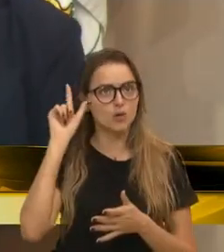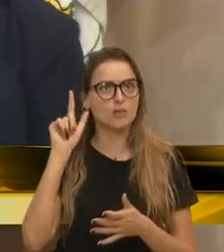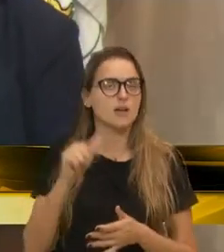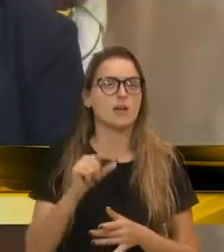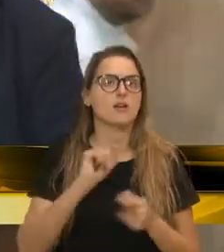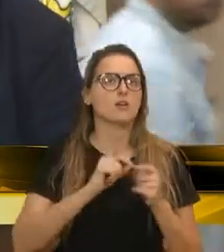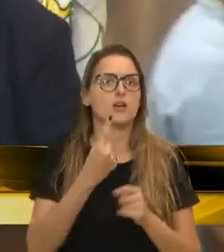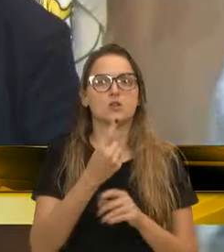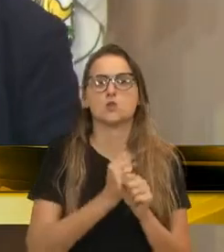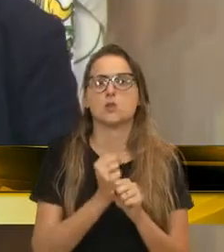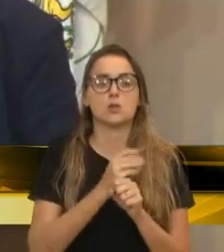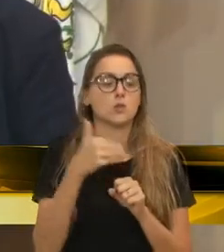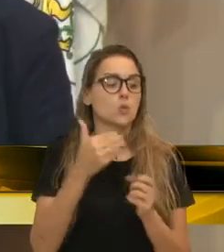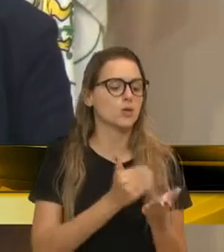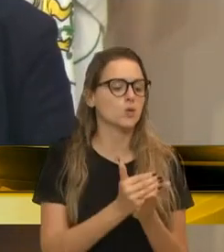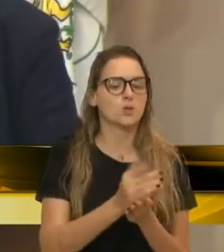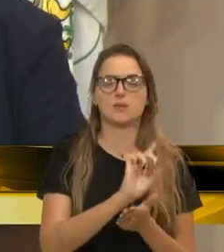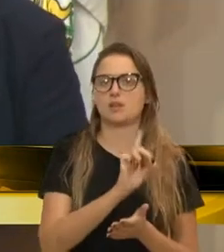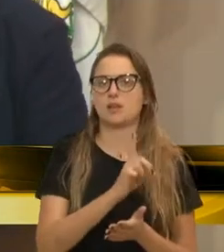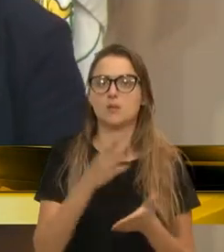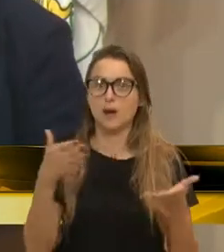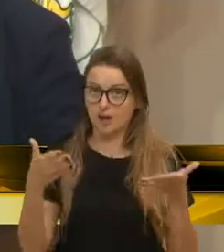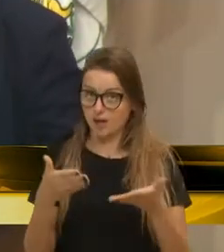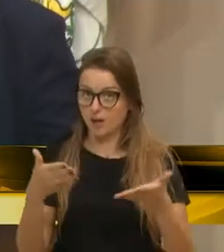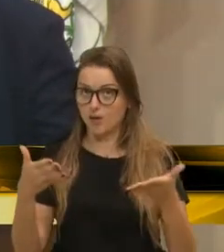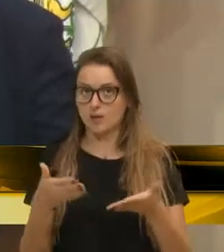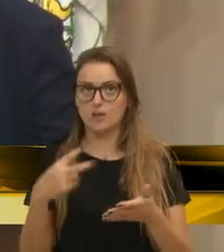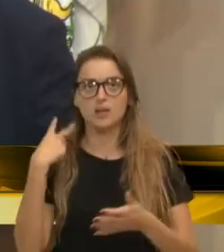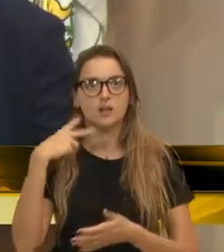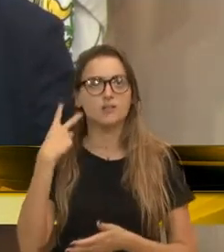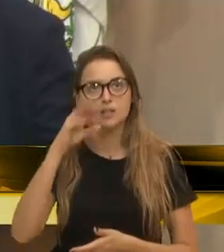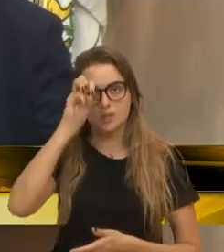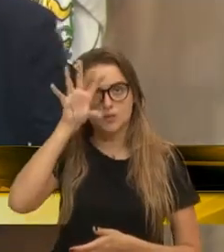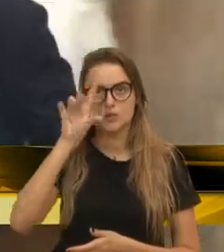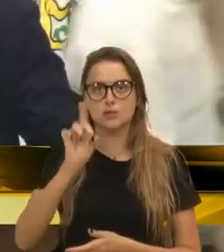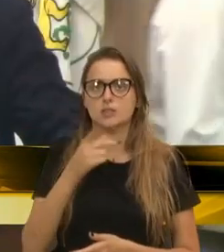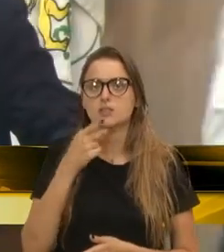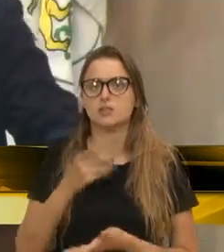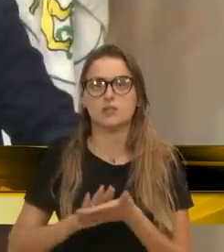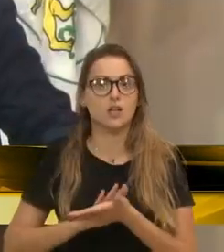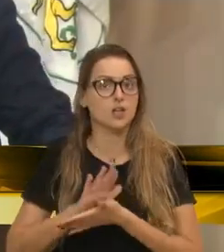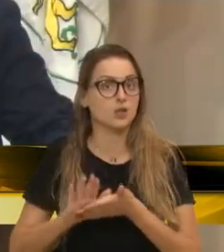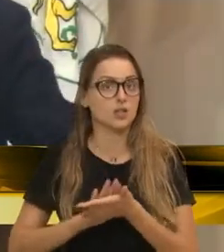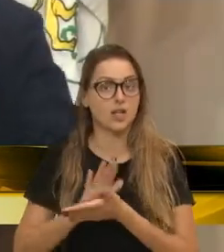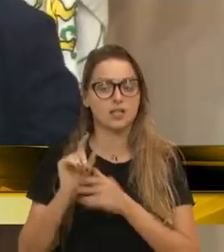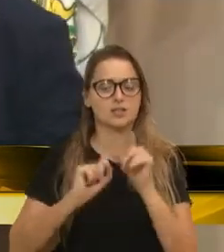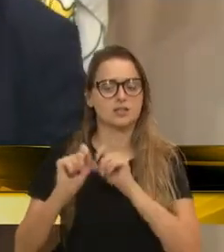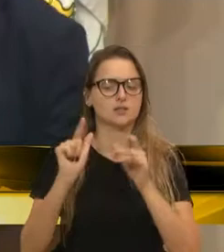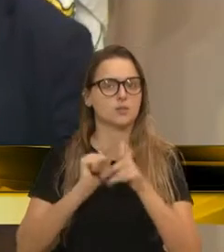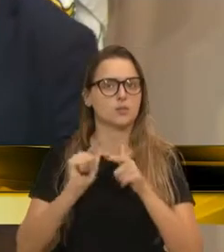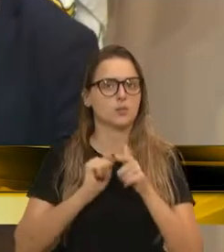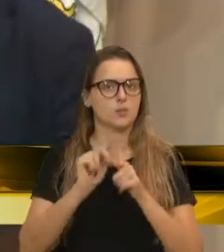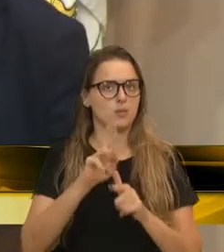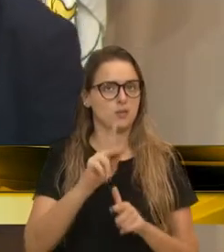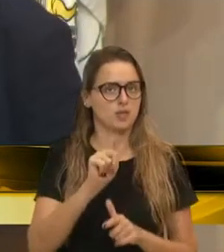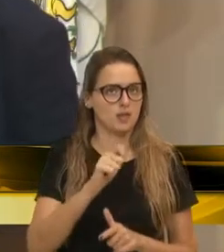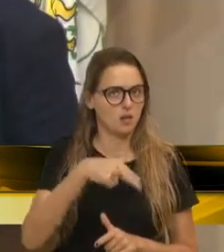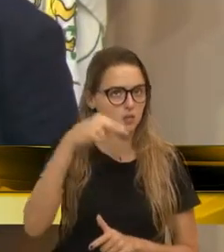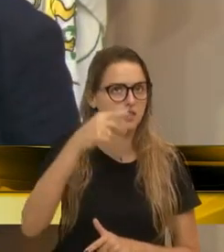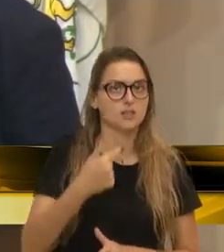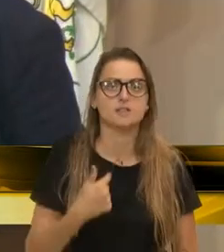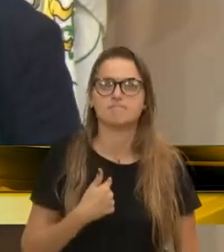aqui faz um ano, foi quando começou. Não, não, isso aqui foi agora. O vereador Filson não falou uma vírgula dessa situação. Então, assim, eu